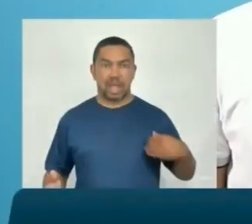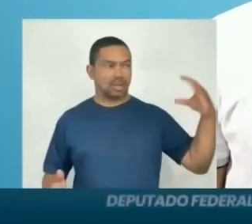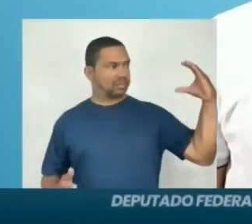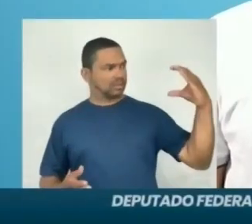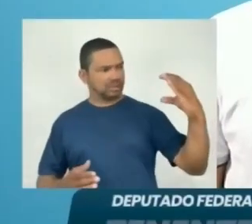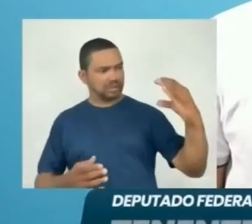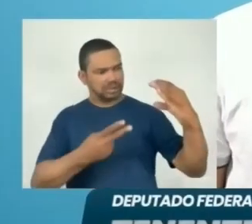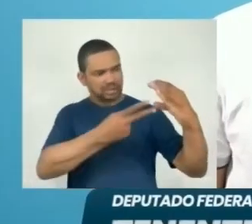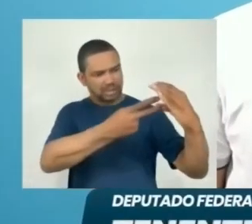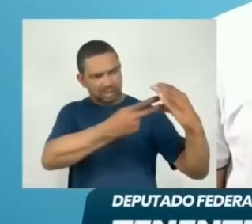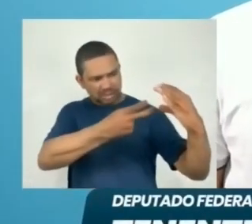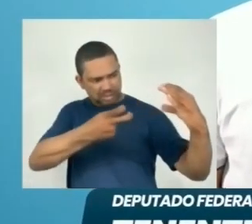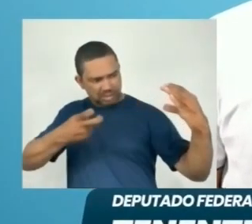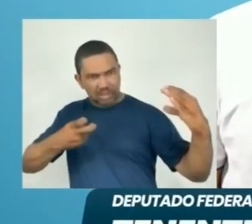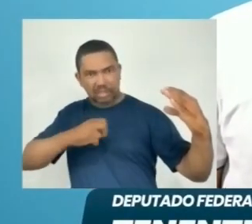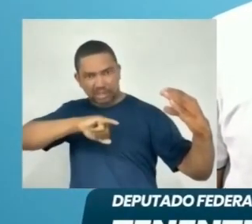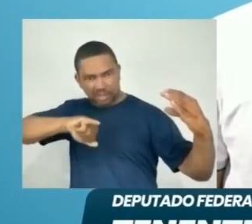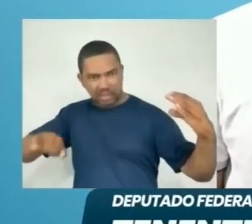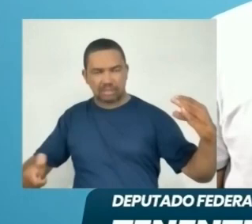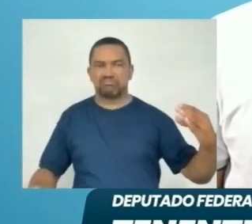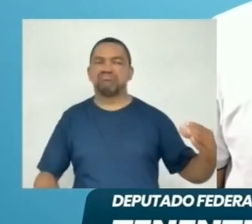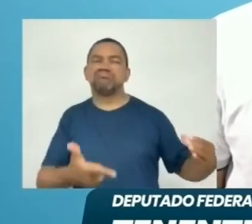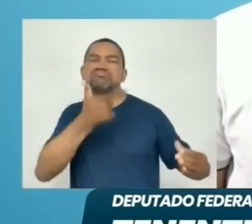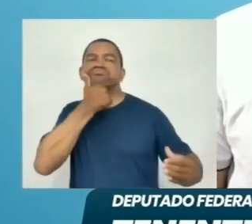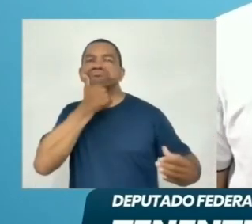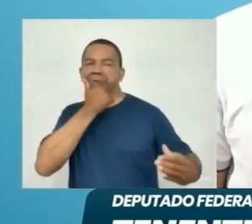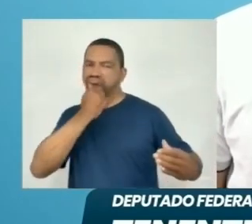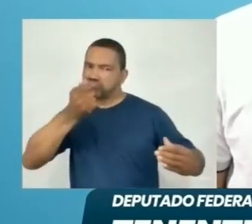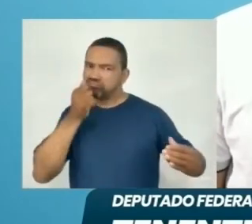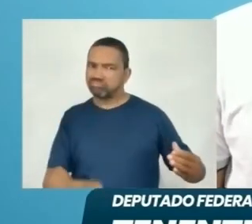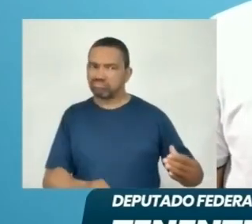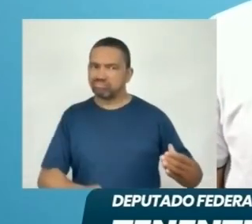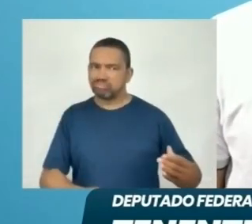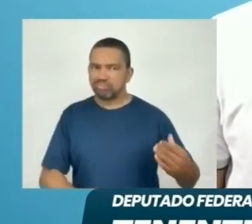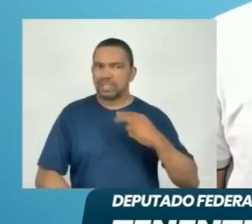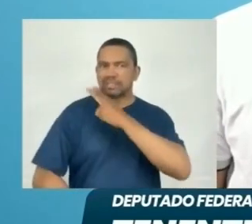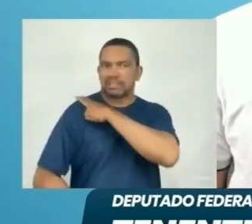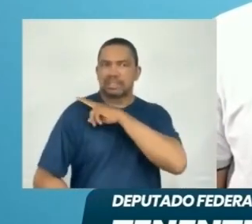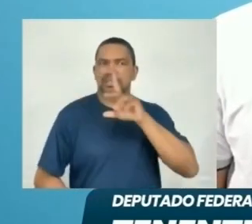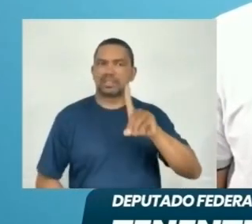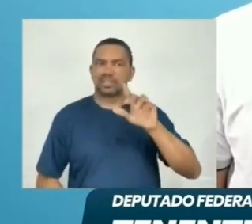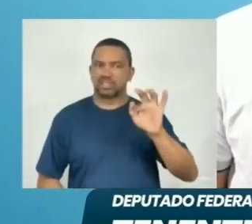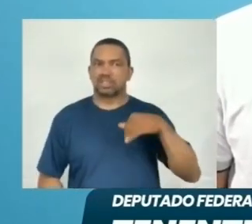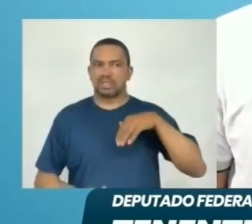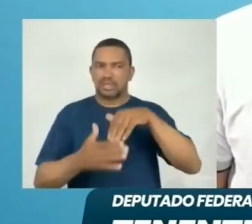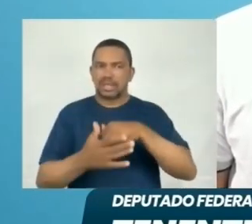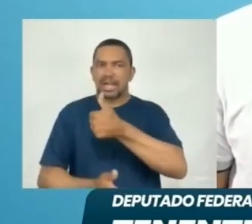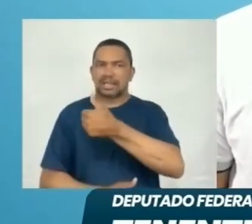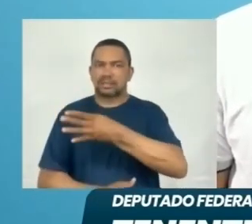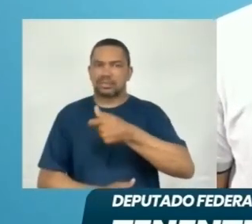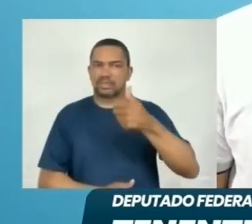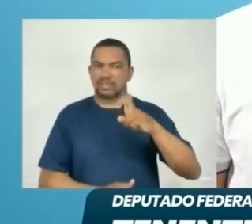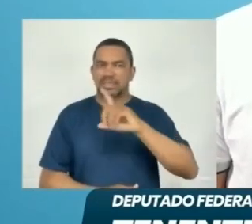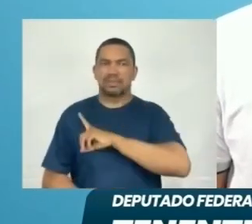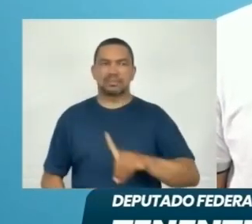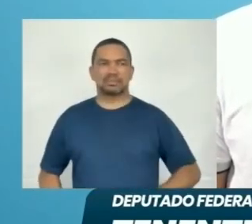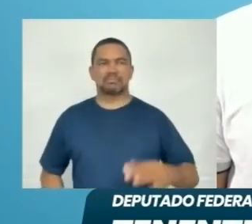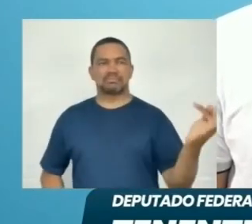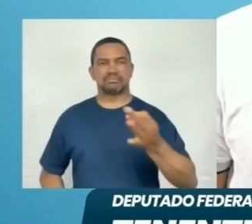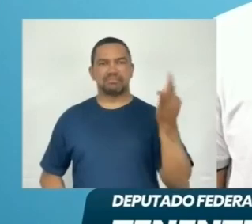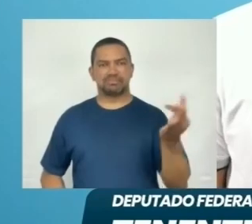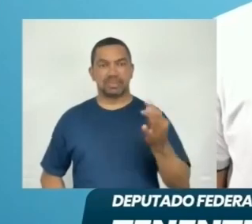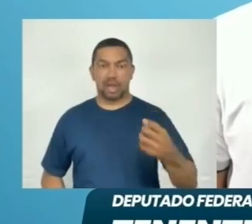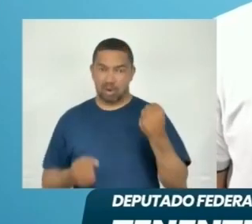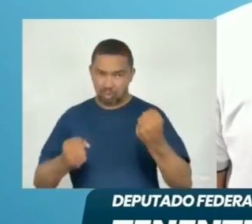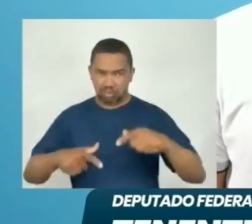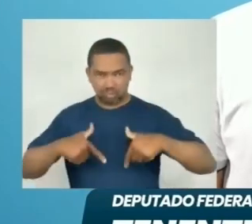Não uso dinheiro do fundo eleitoral. Tenente DG é moral. Na urna digite 1415 para deputado